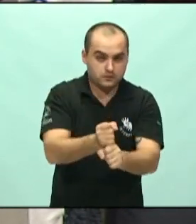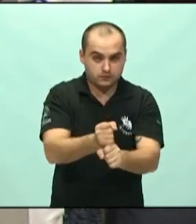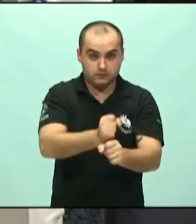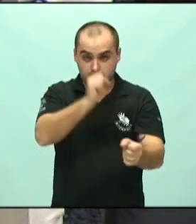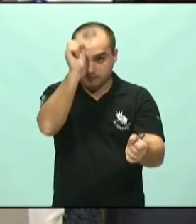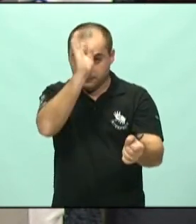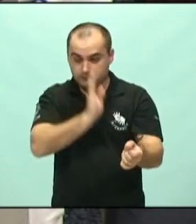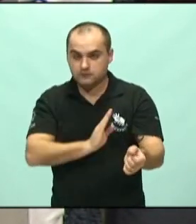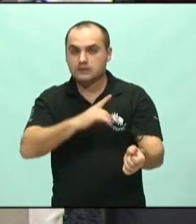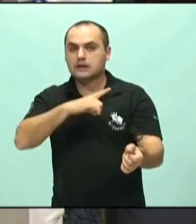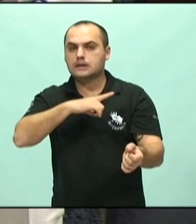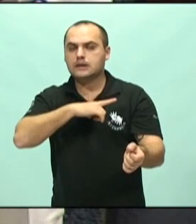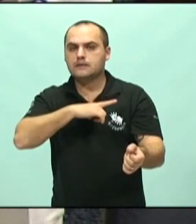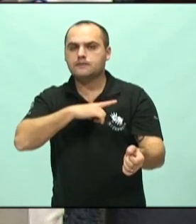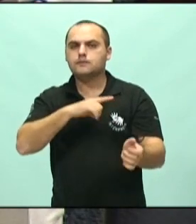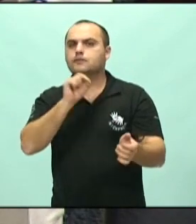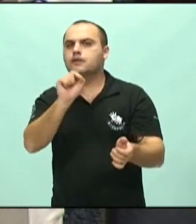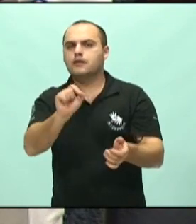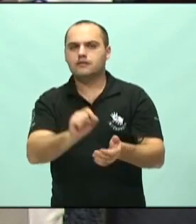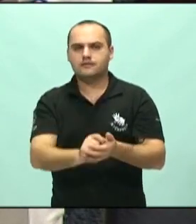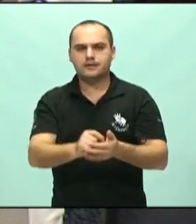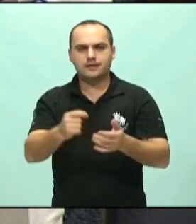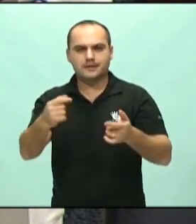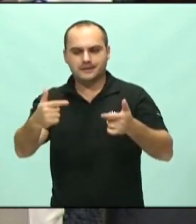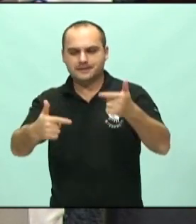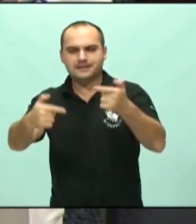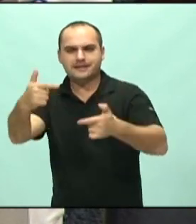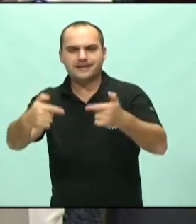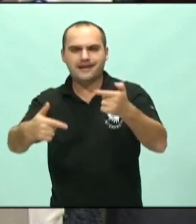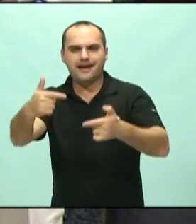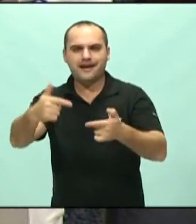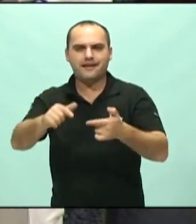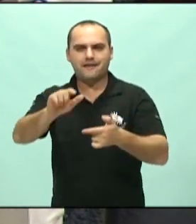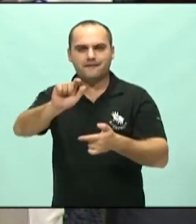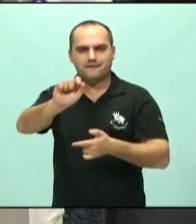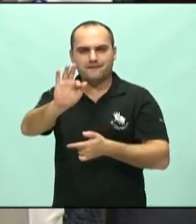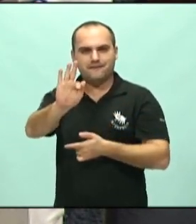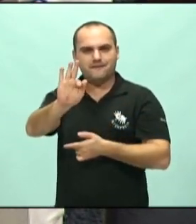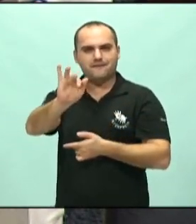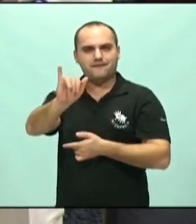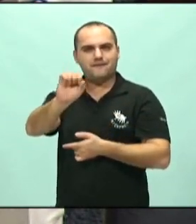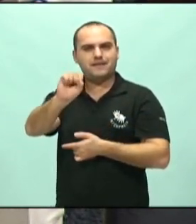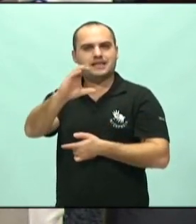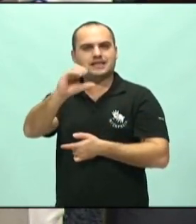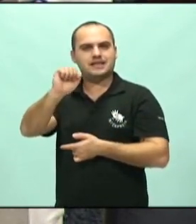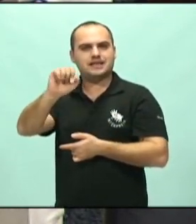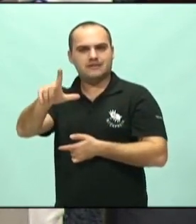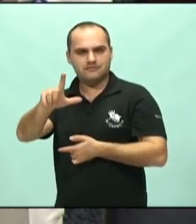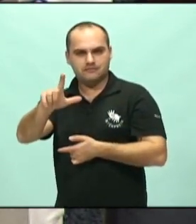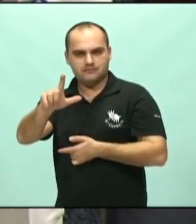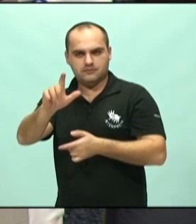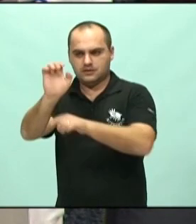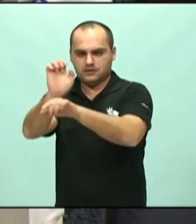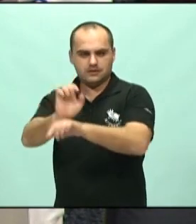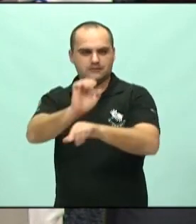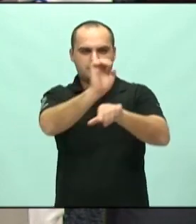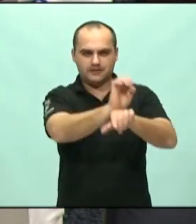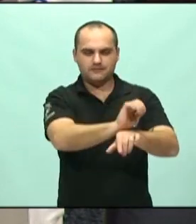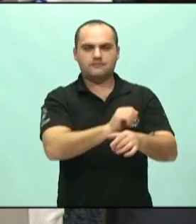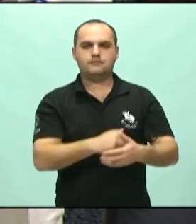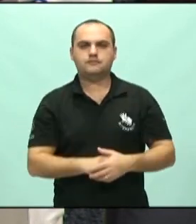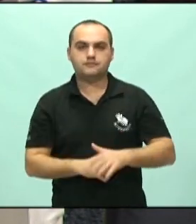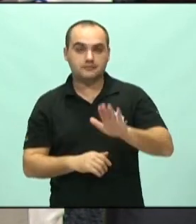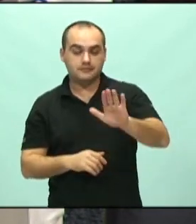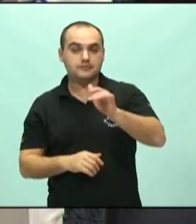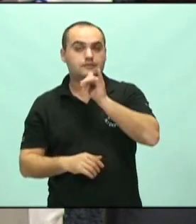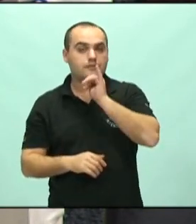a tão famosa guerra fiscal entre os Estados. Guerra fiscal dos incentivos. Você tinha o Estado